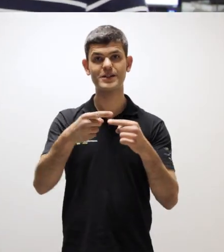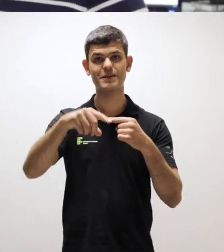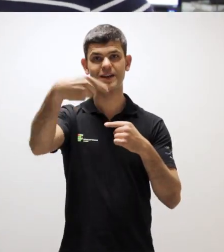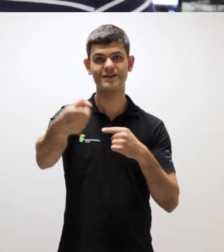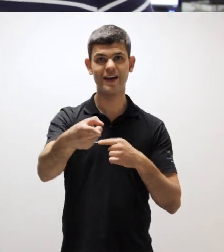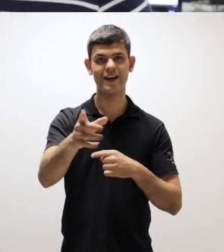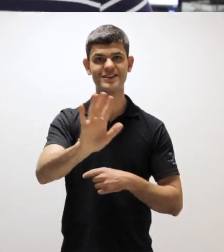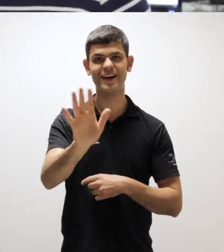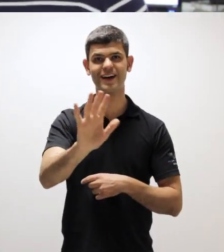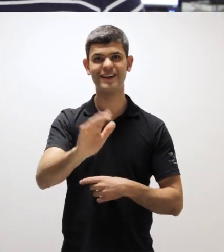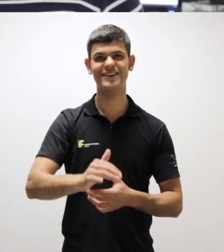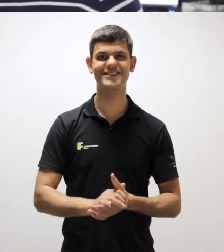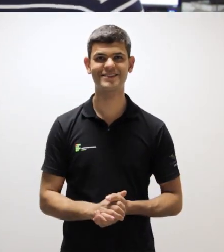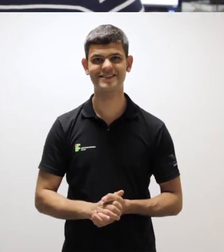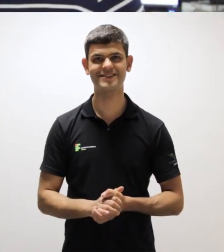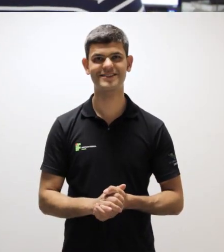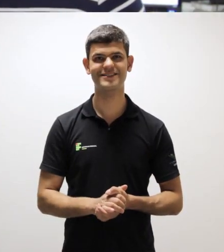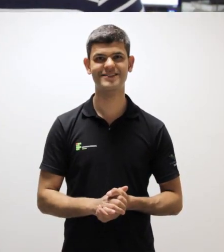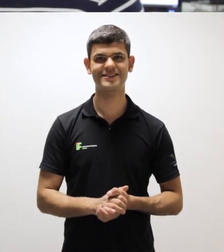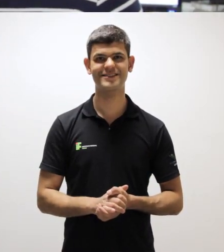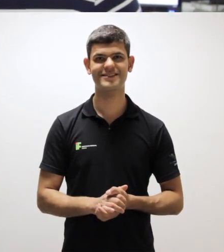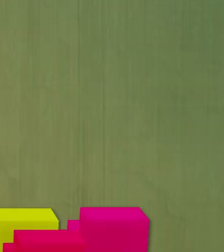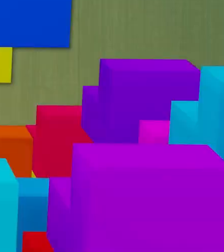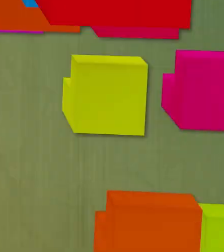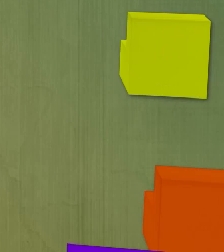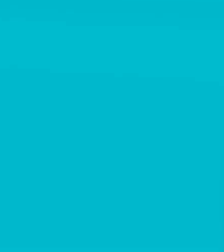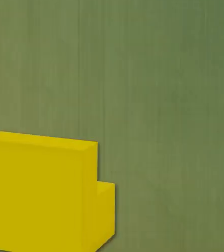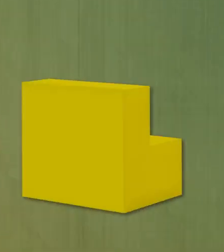Nos vemos na próxima semana. Tchau! Tchau, tchau!